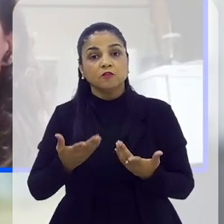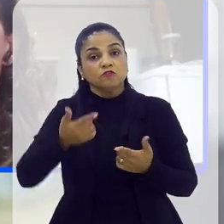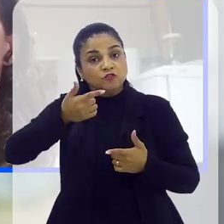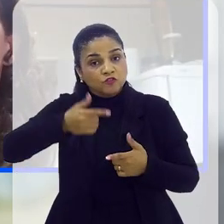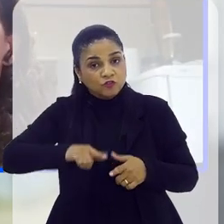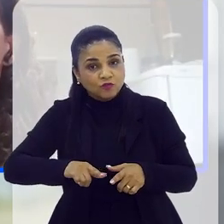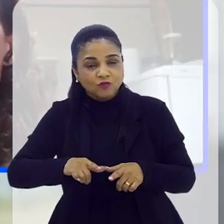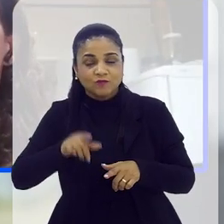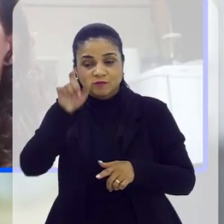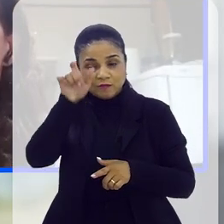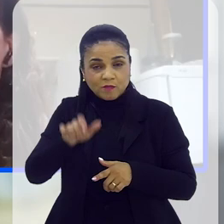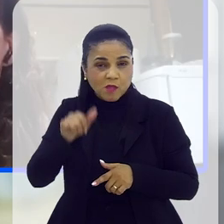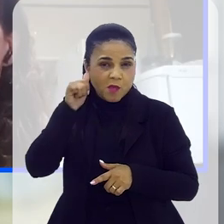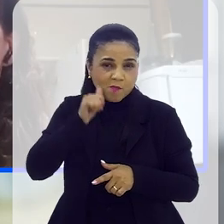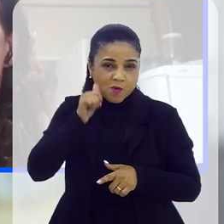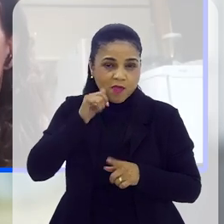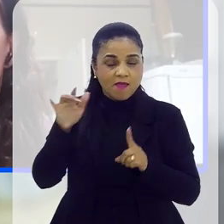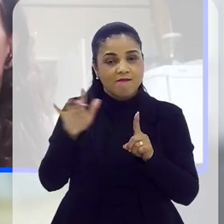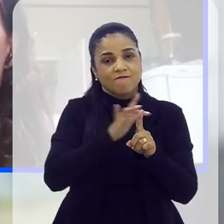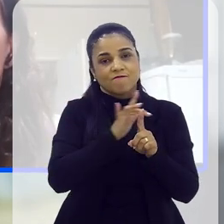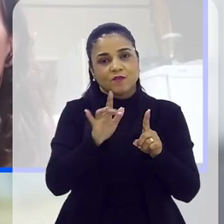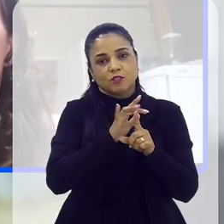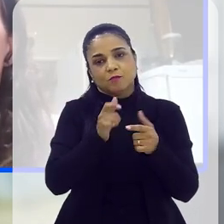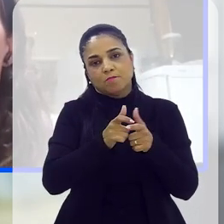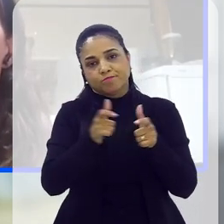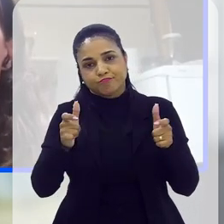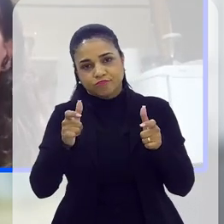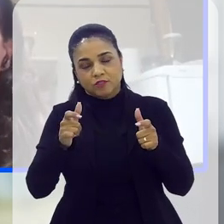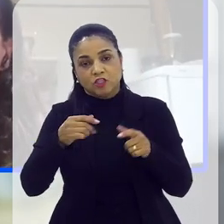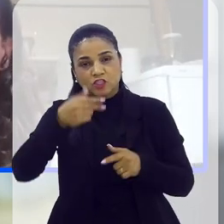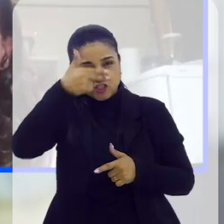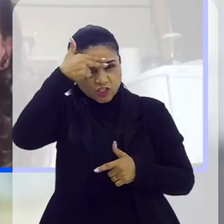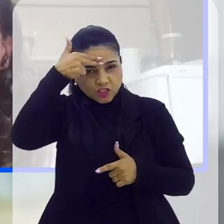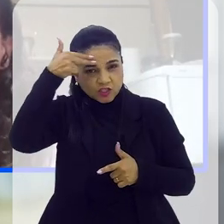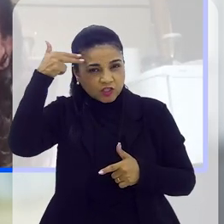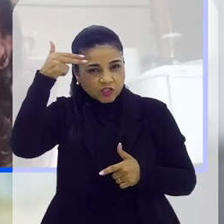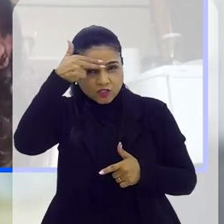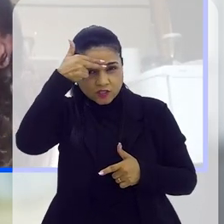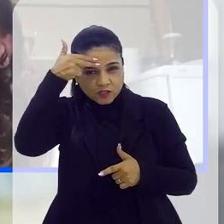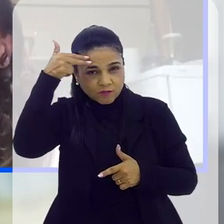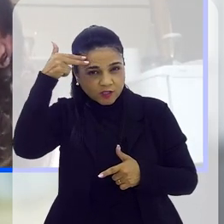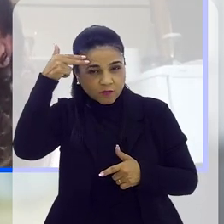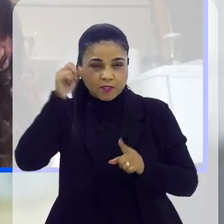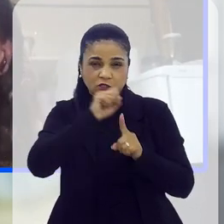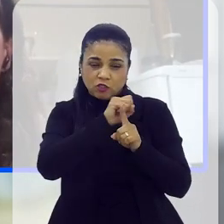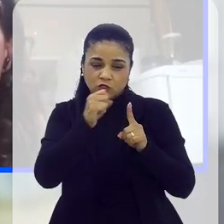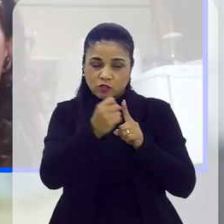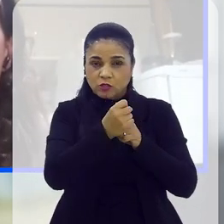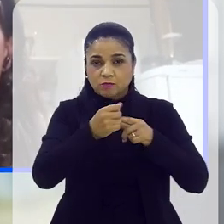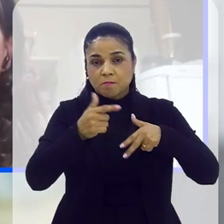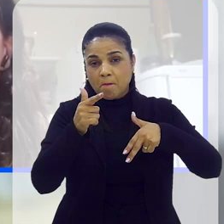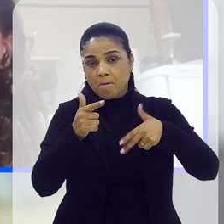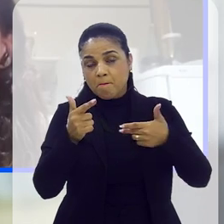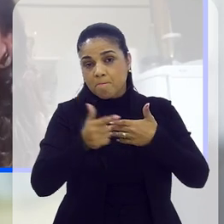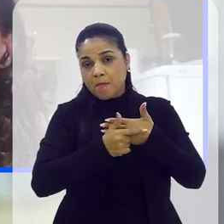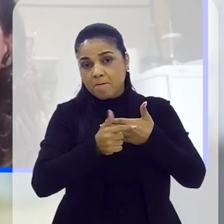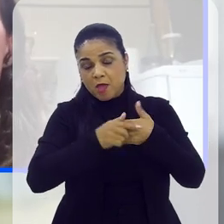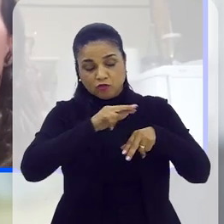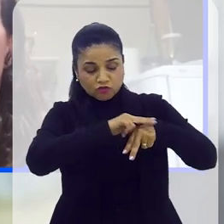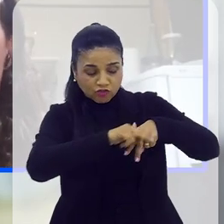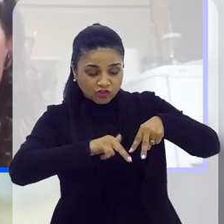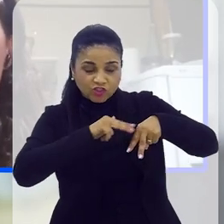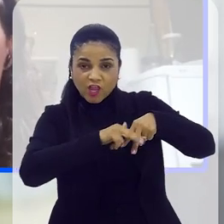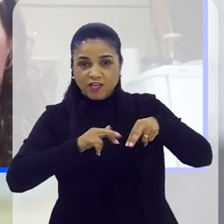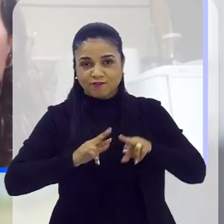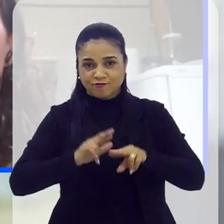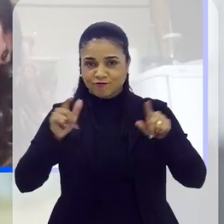novo, as mulheres acabam sendo mais vítimas, porque são estigmatizadas socialmente nos papéis de gênero que são definidos, e